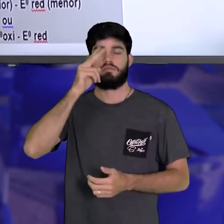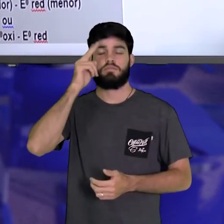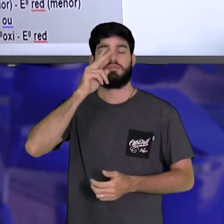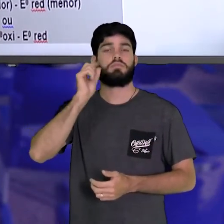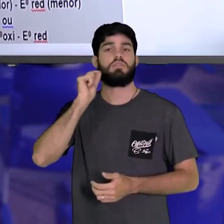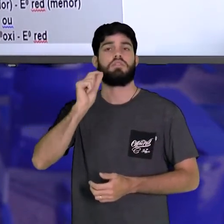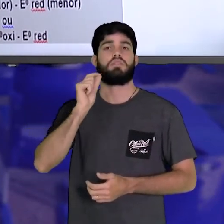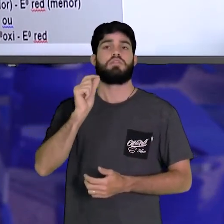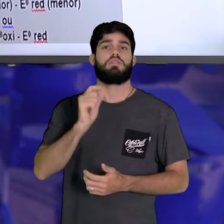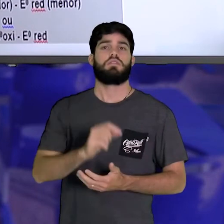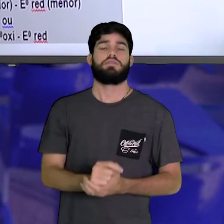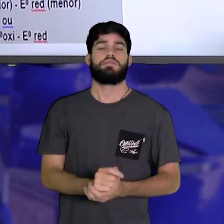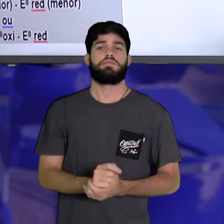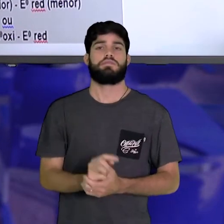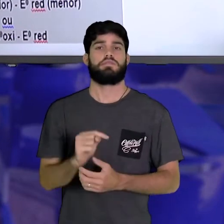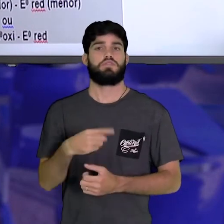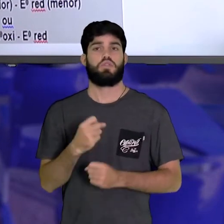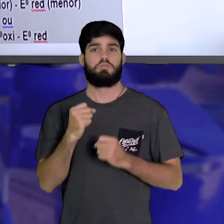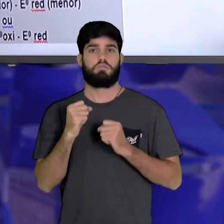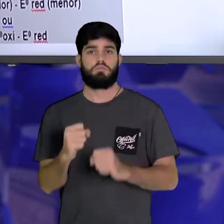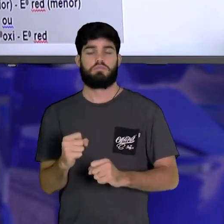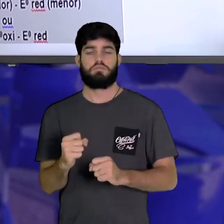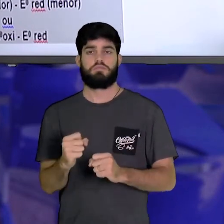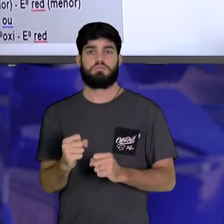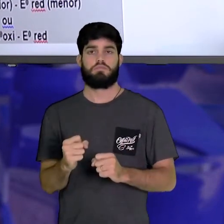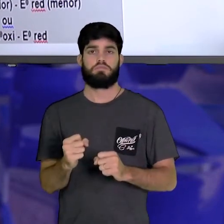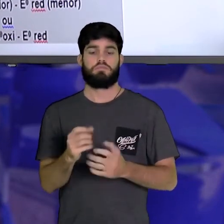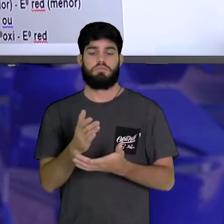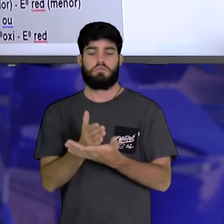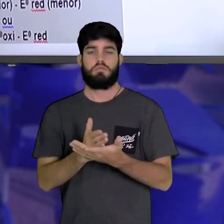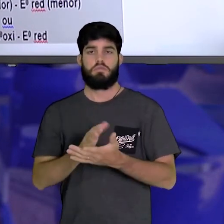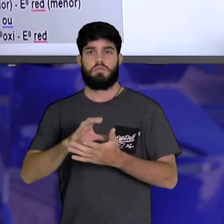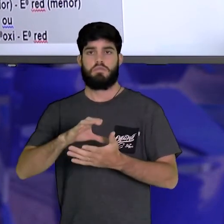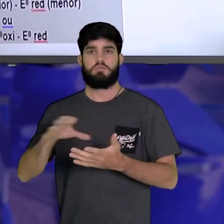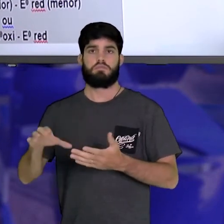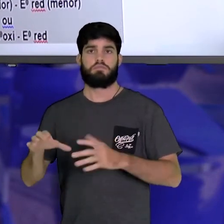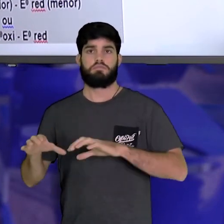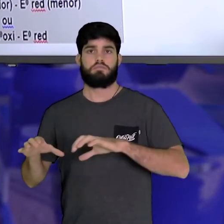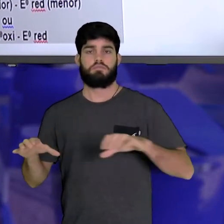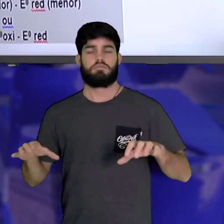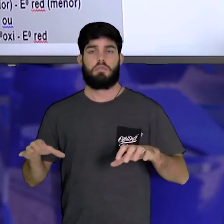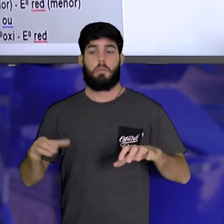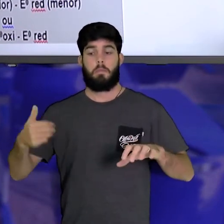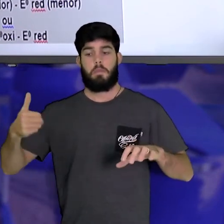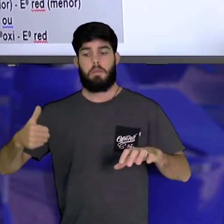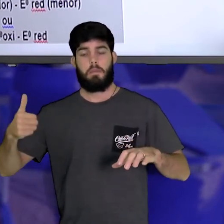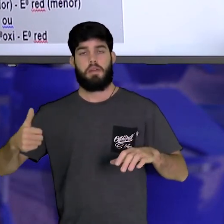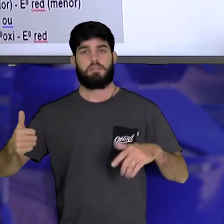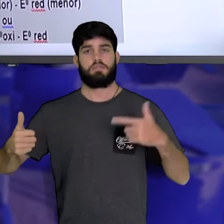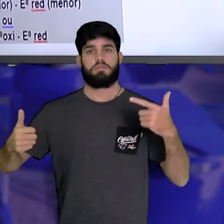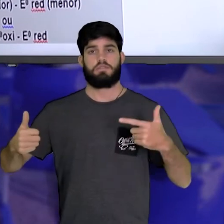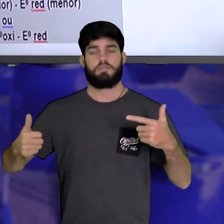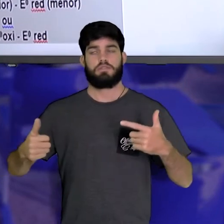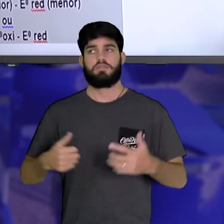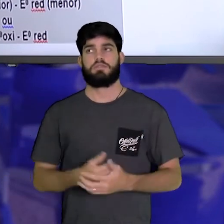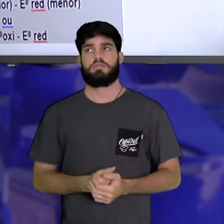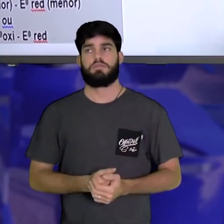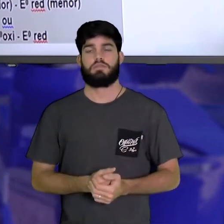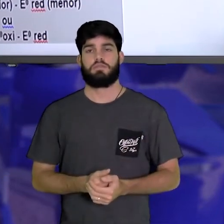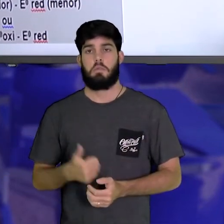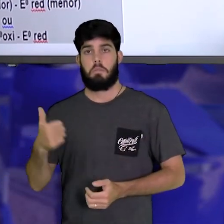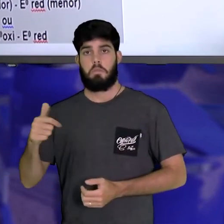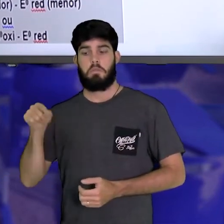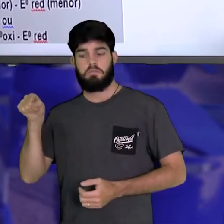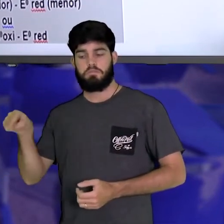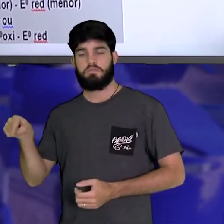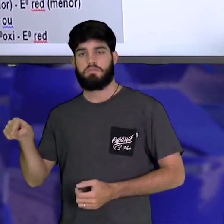nós poderemos dividir agora as pilhas em primárias e secundárias. Pilha primária é